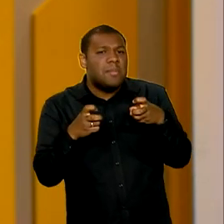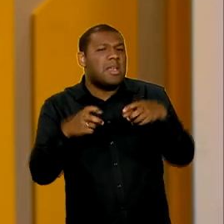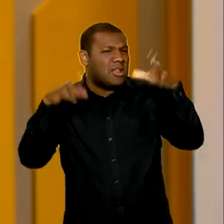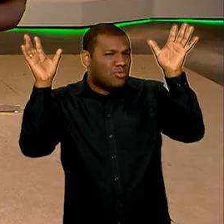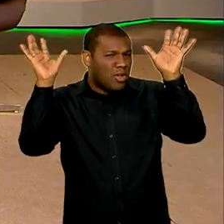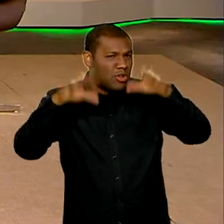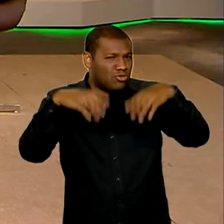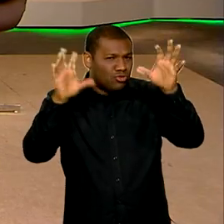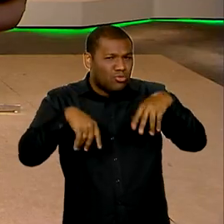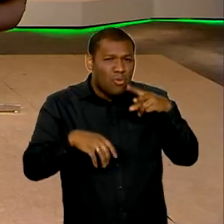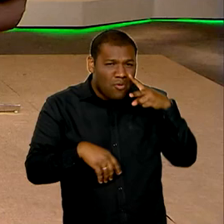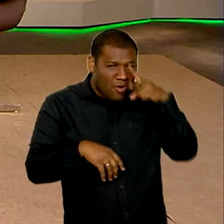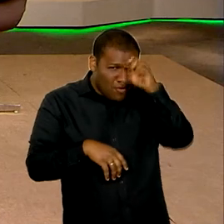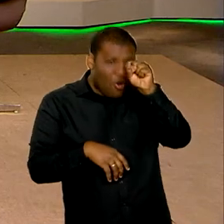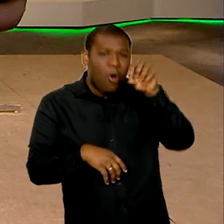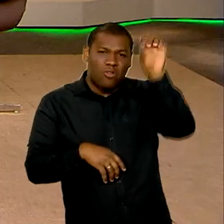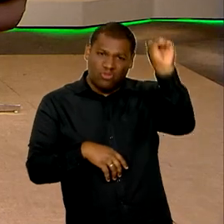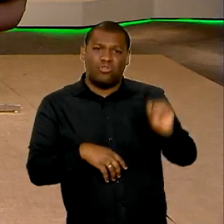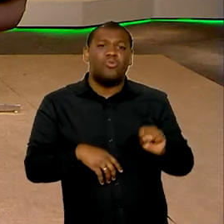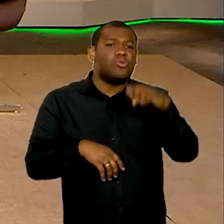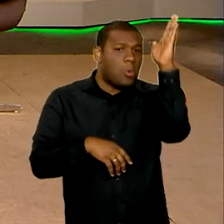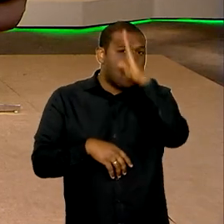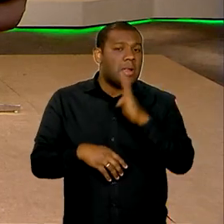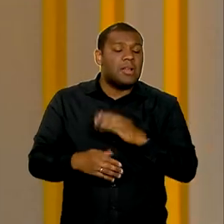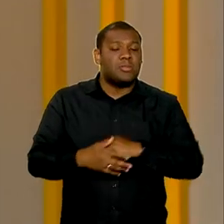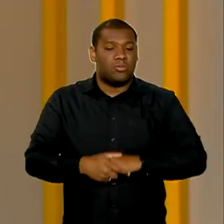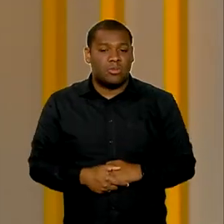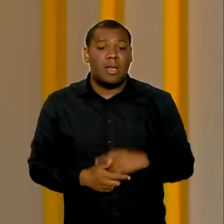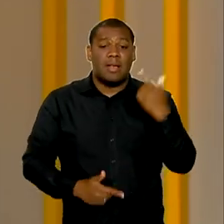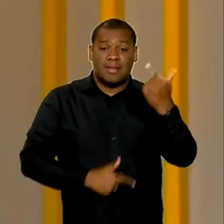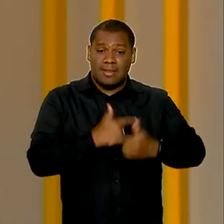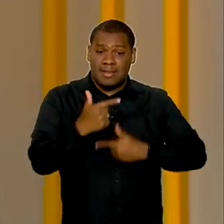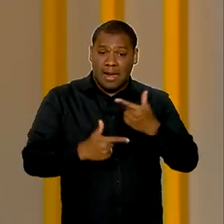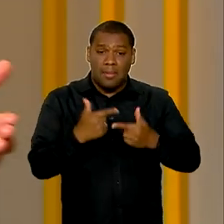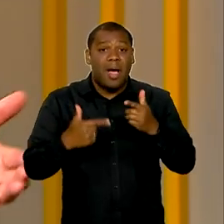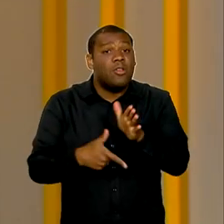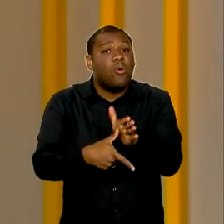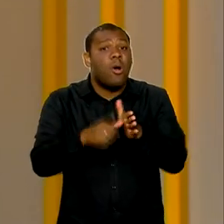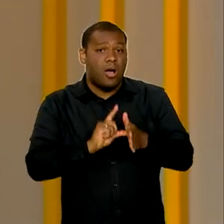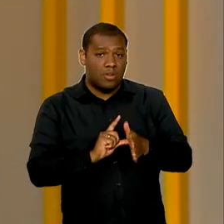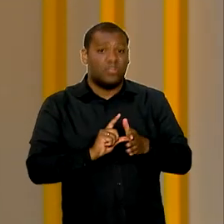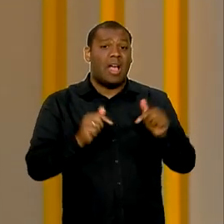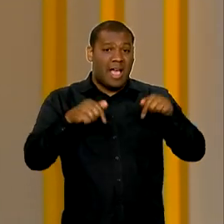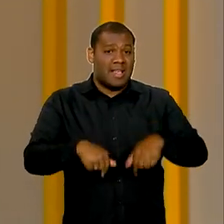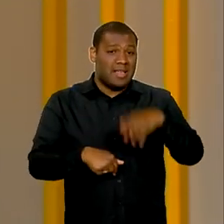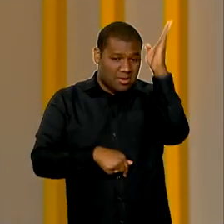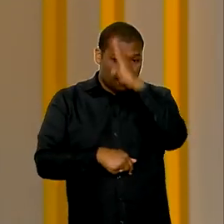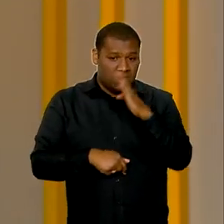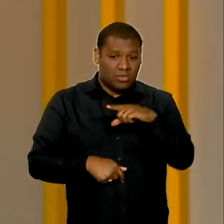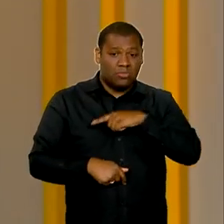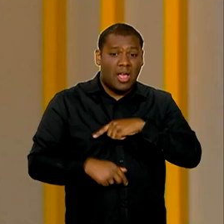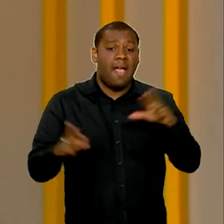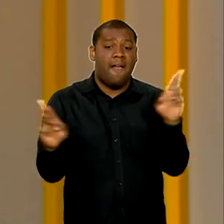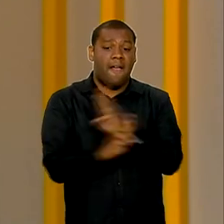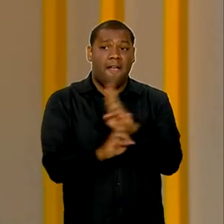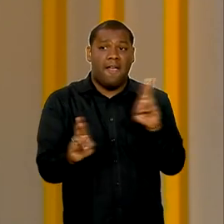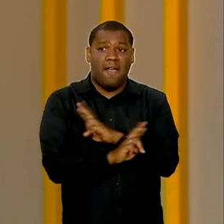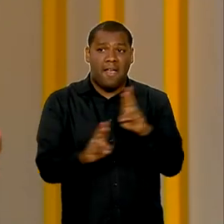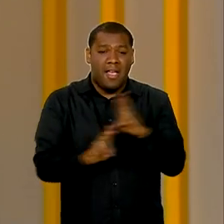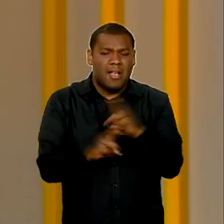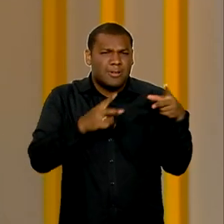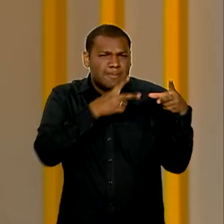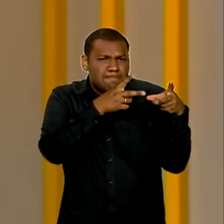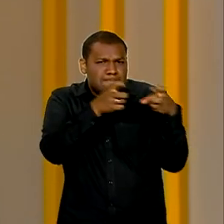intensas para o sul. Nós trabalhamos, como você falou, de maneira antecipada. Então, nós temos no Brasil uma rede de